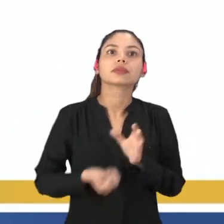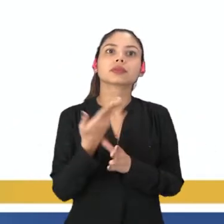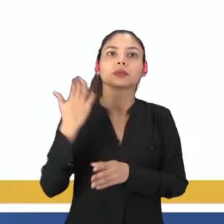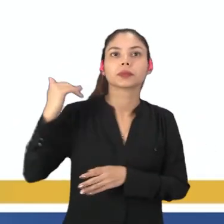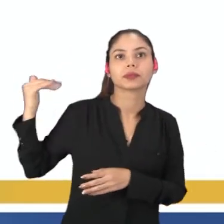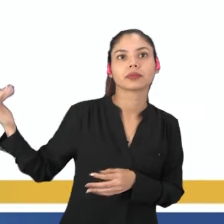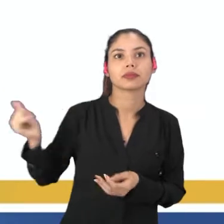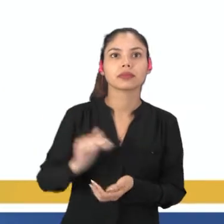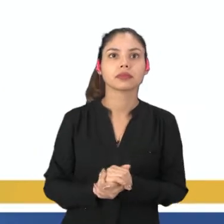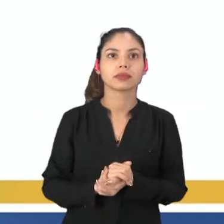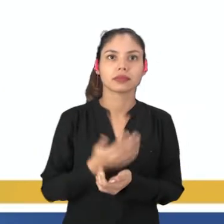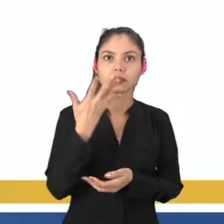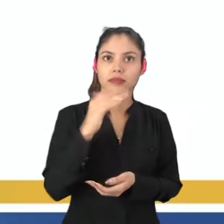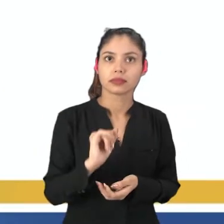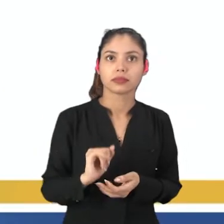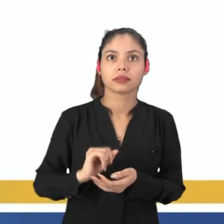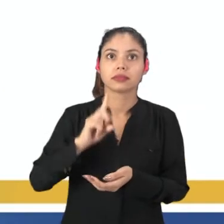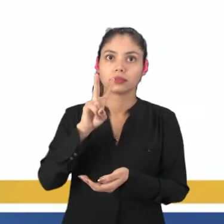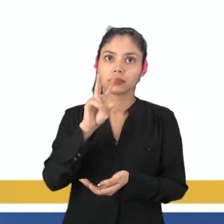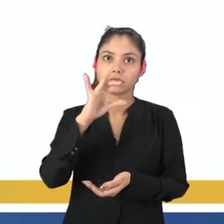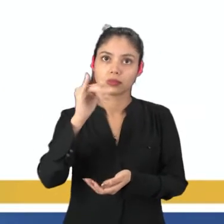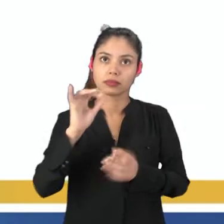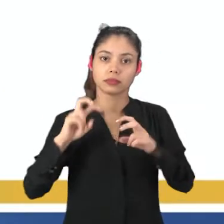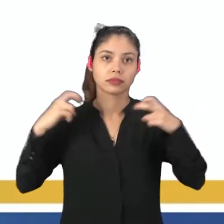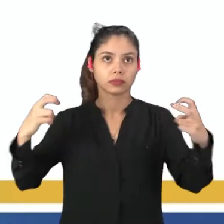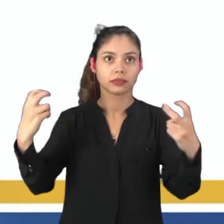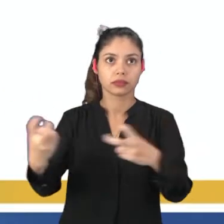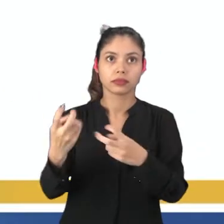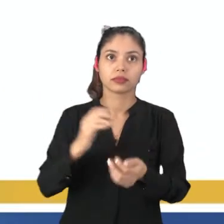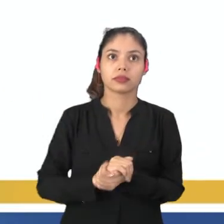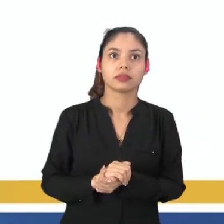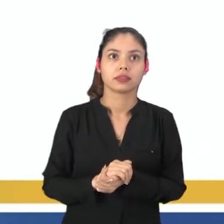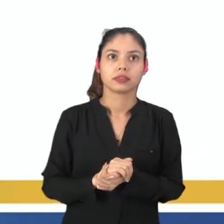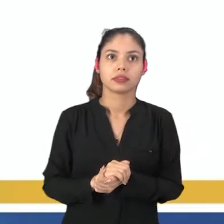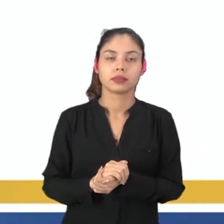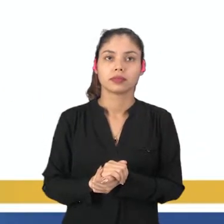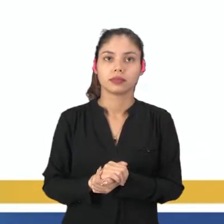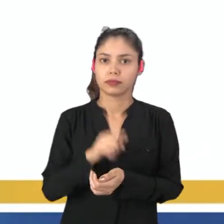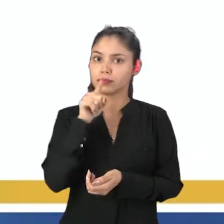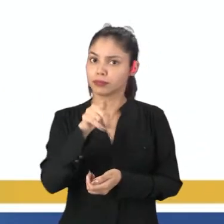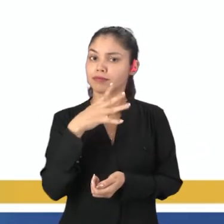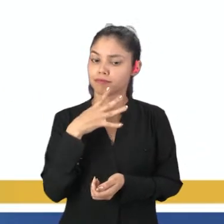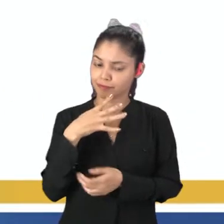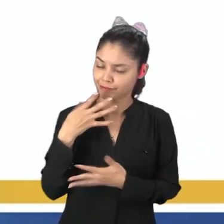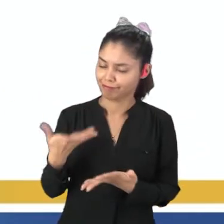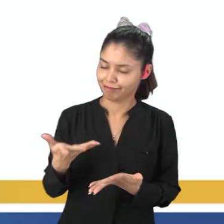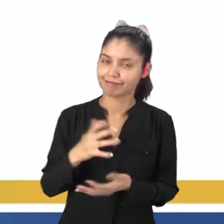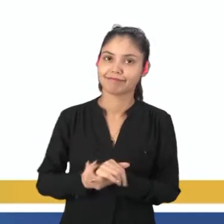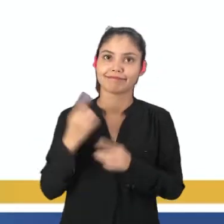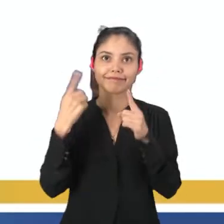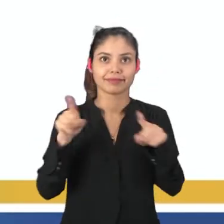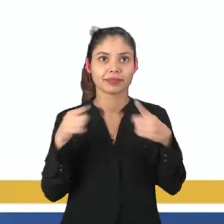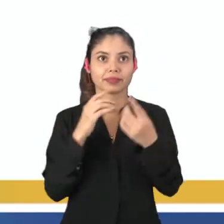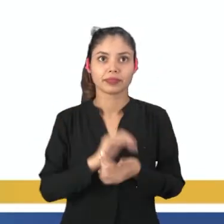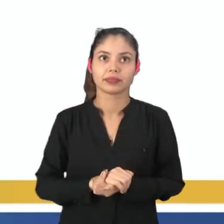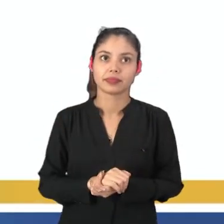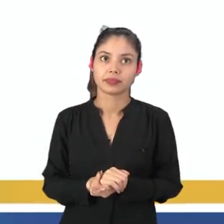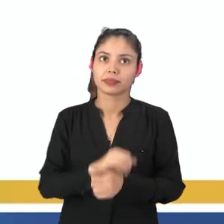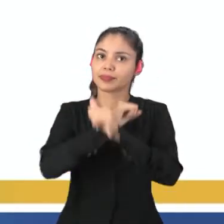famosas cirandas infantis, como Ciranda Cirandinha, que eu tenho certeza que você conhece essa música, né?